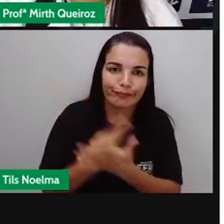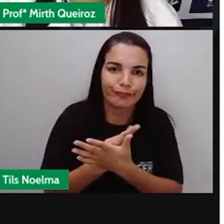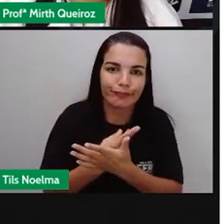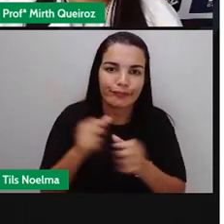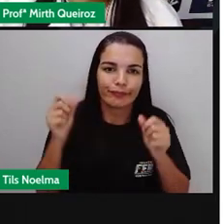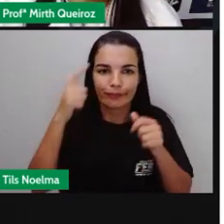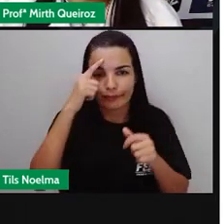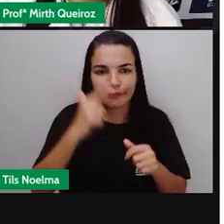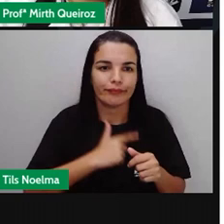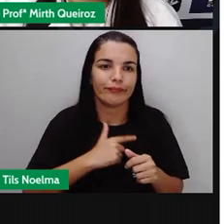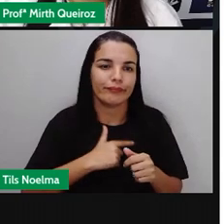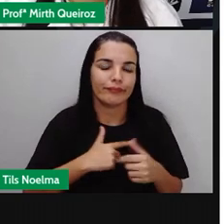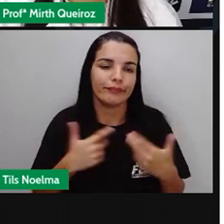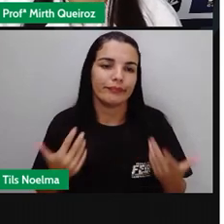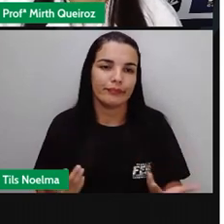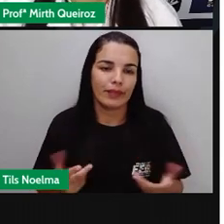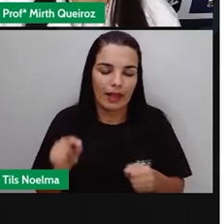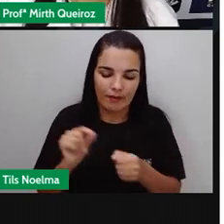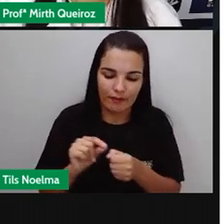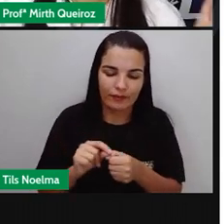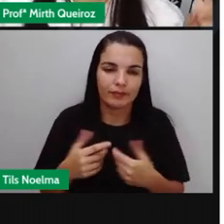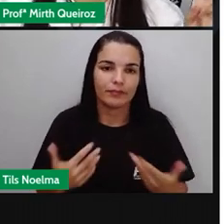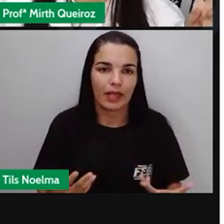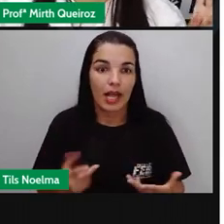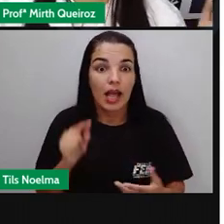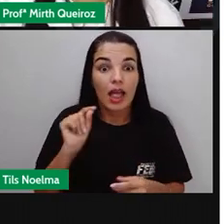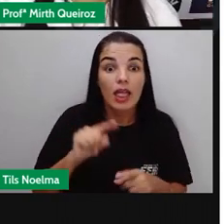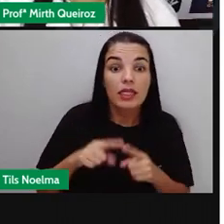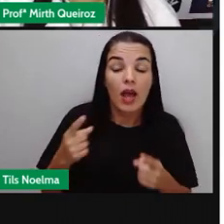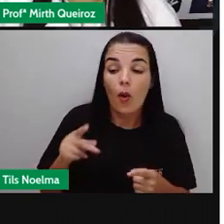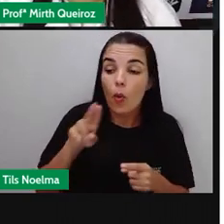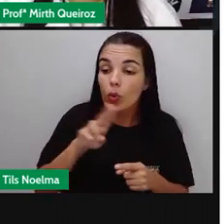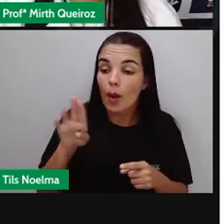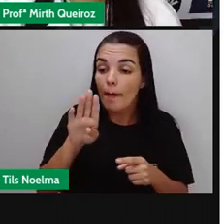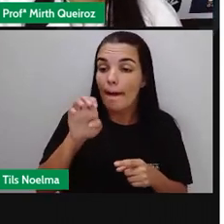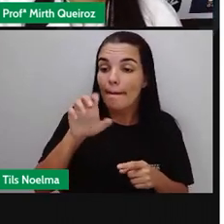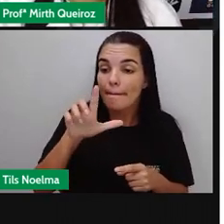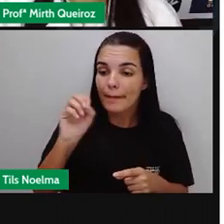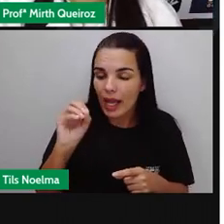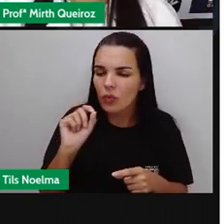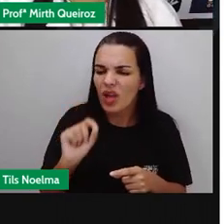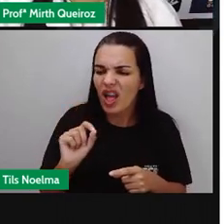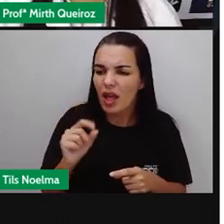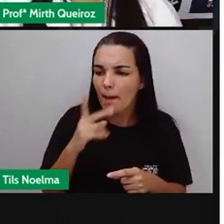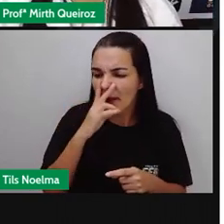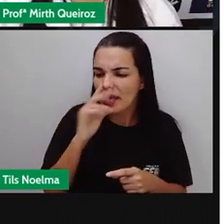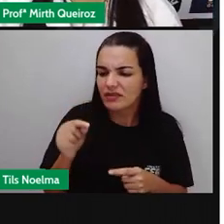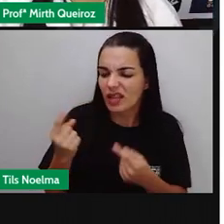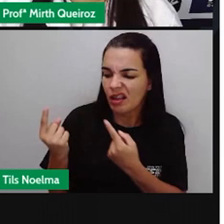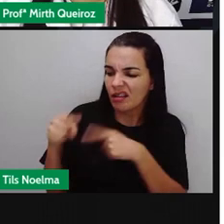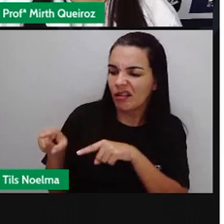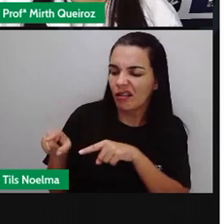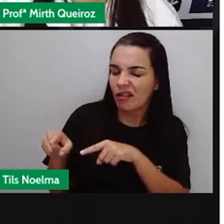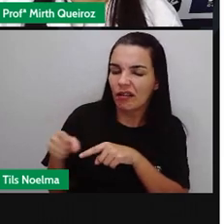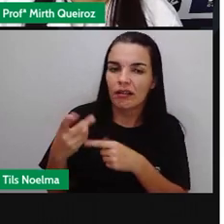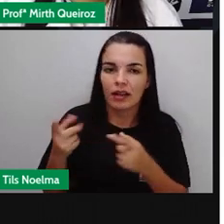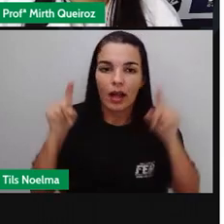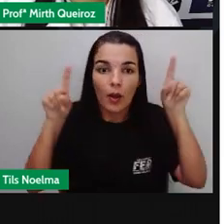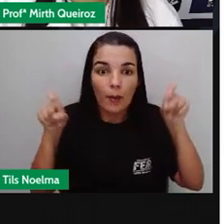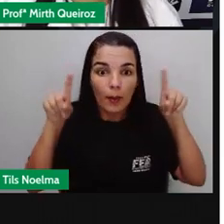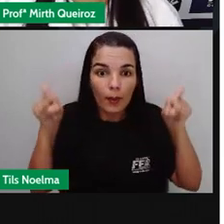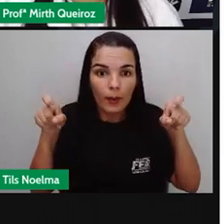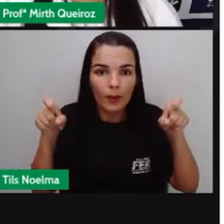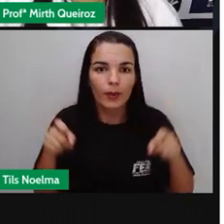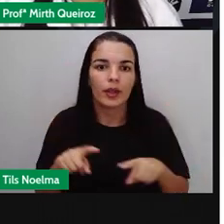já estava feito, né? Esse belo trabalho vem aí como ironia. O filho levou um